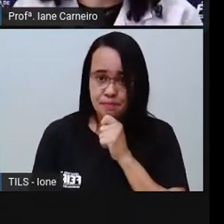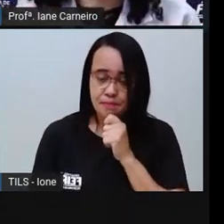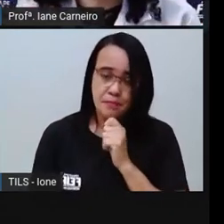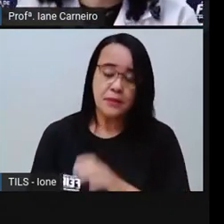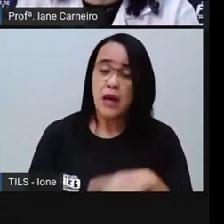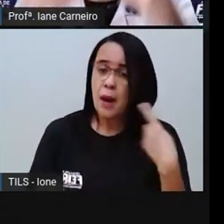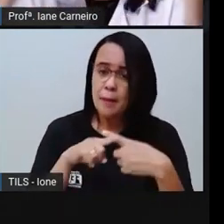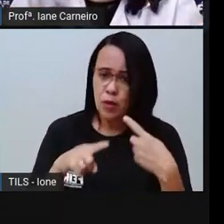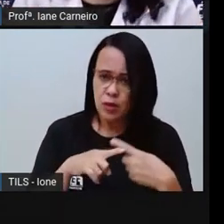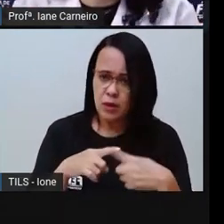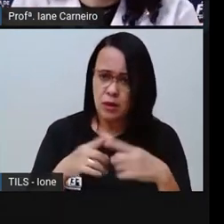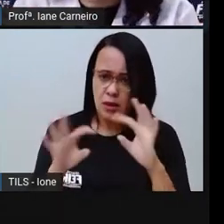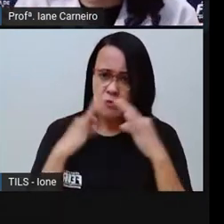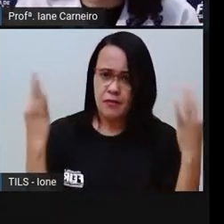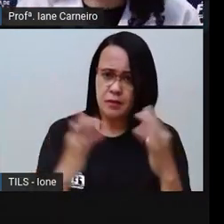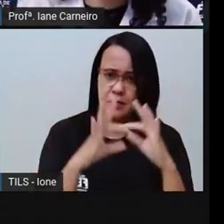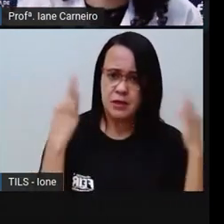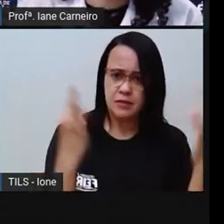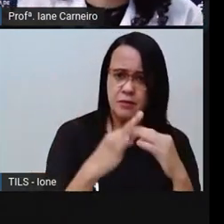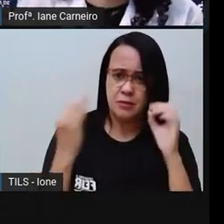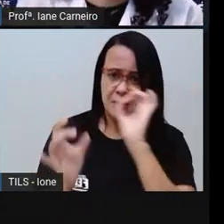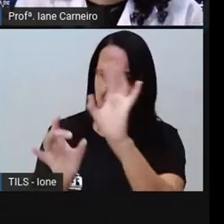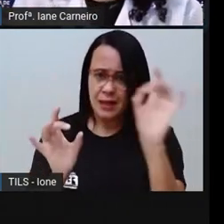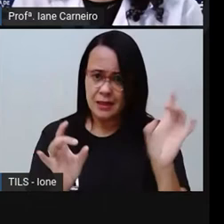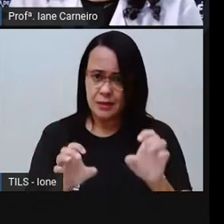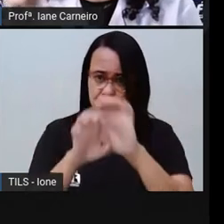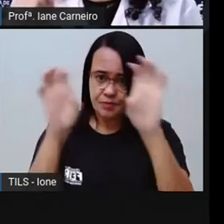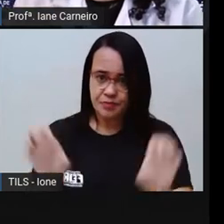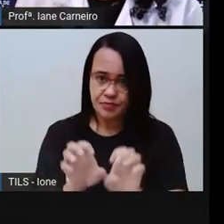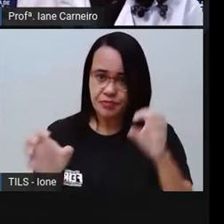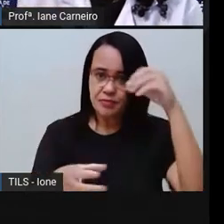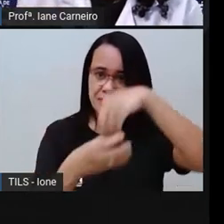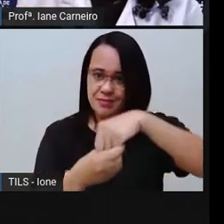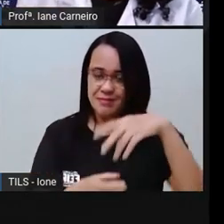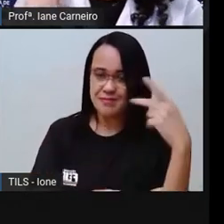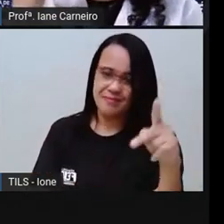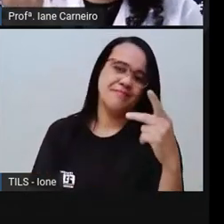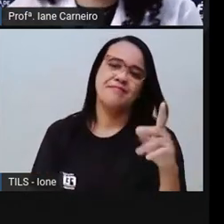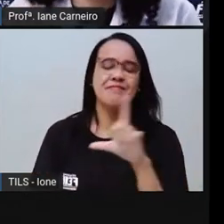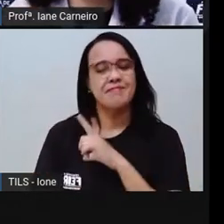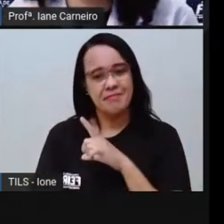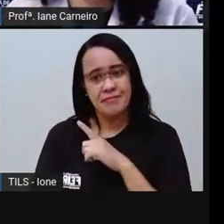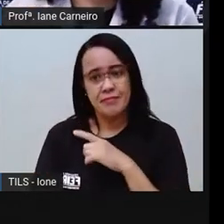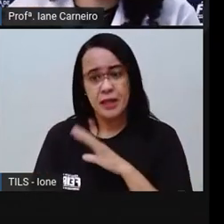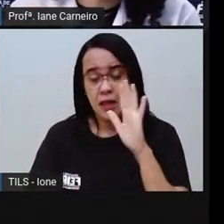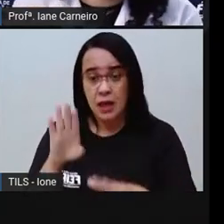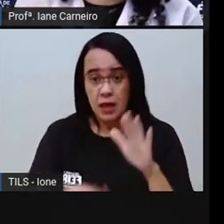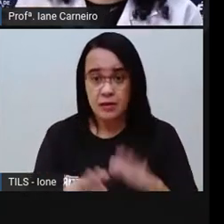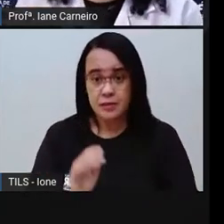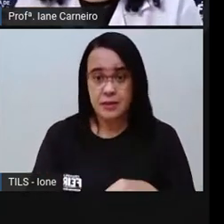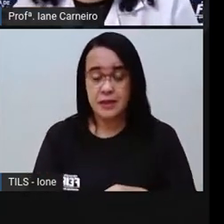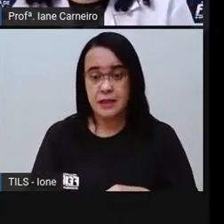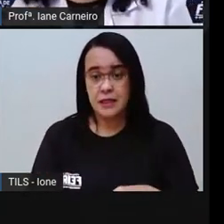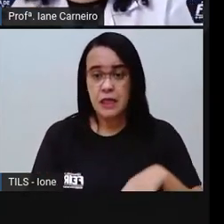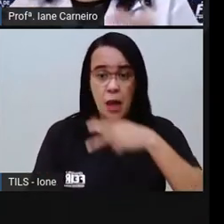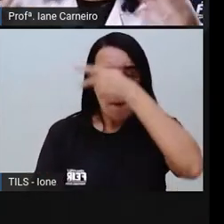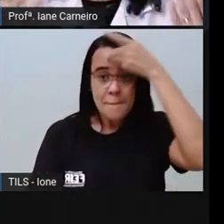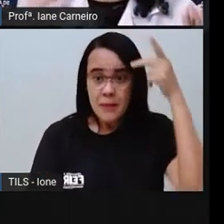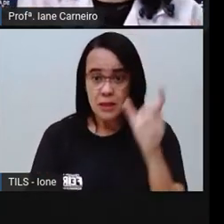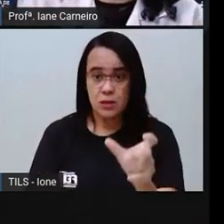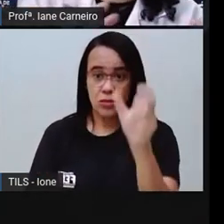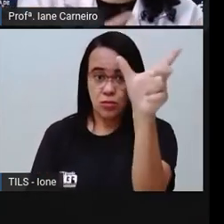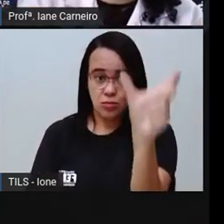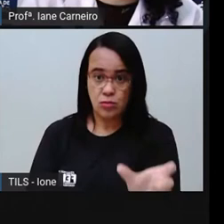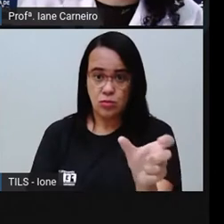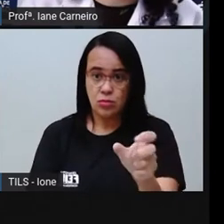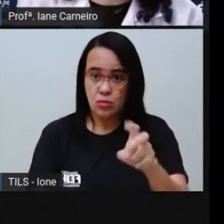a sua estrutura e a sua organização. Quem fica em casa, então, cuidando dos filhos, né? Então, tem famílias que quem